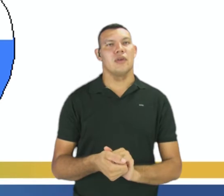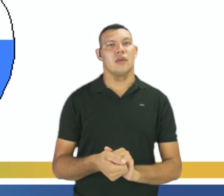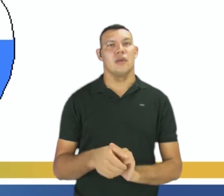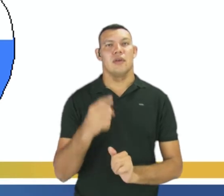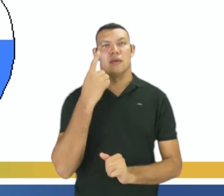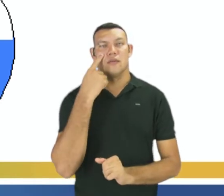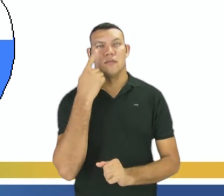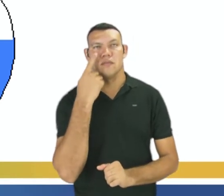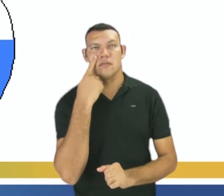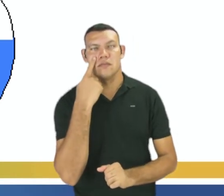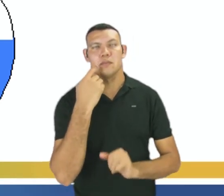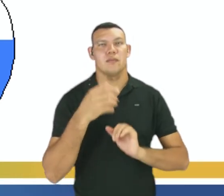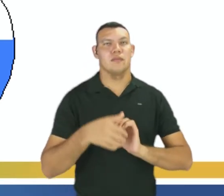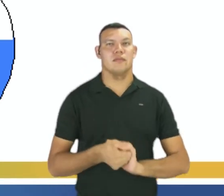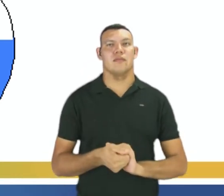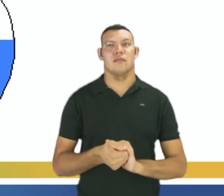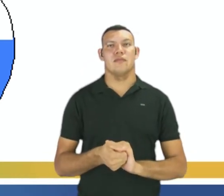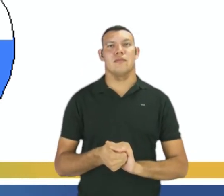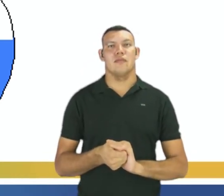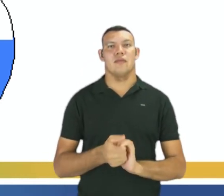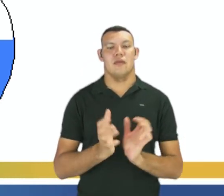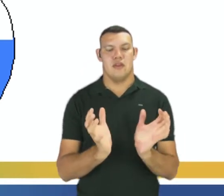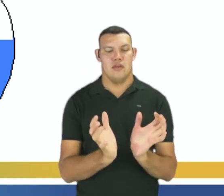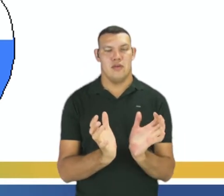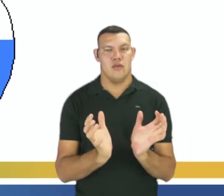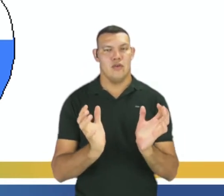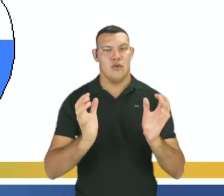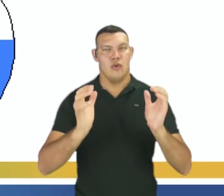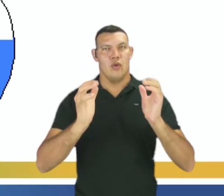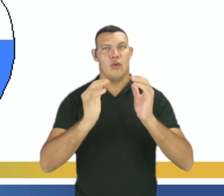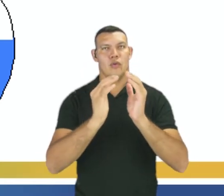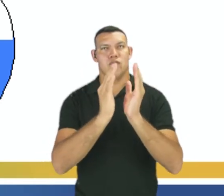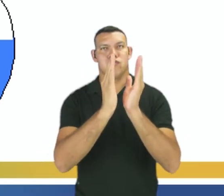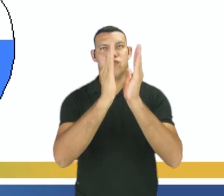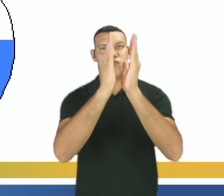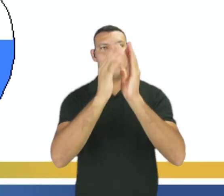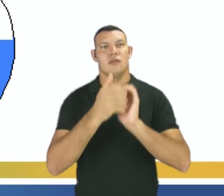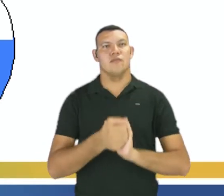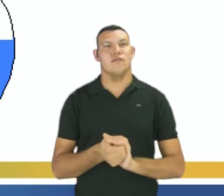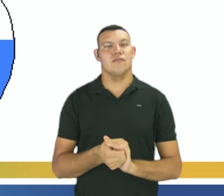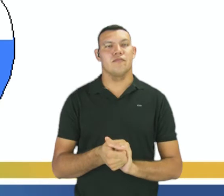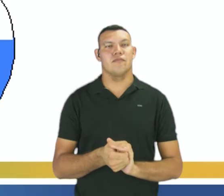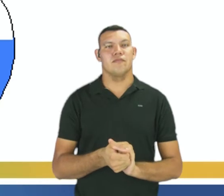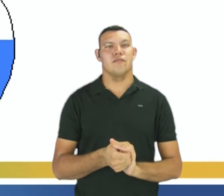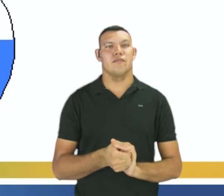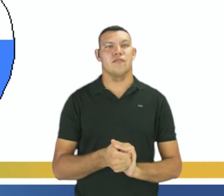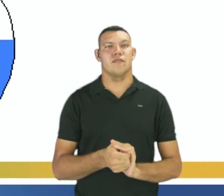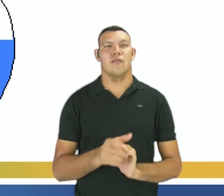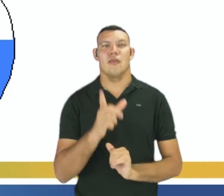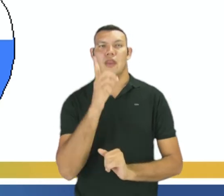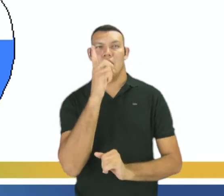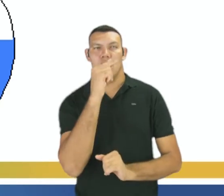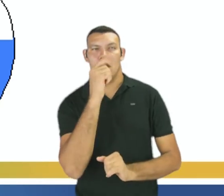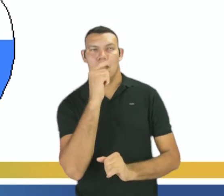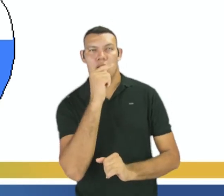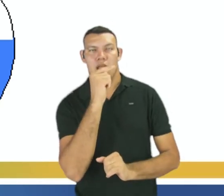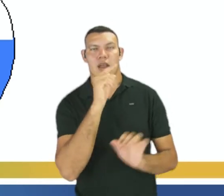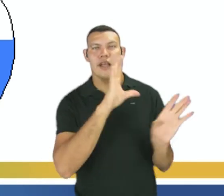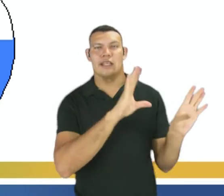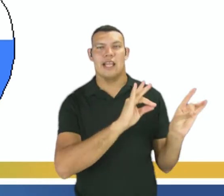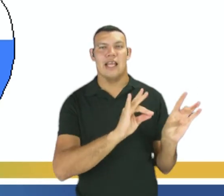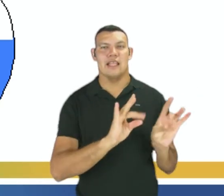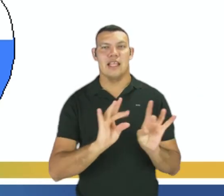ok? Então, qual é a reação química que a gente vai observar, perdão, nesse recipiente? A água no estado líquido